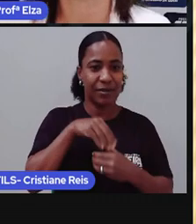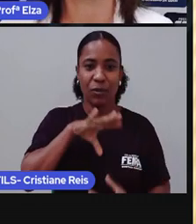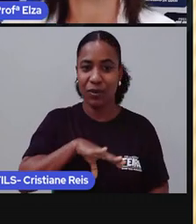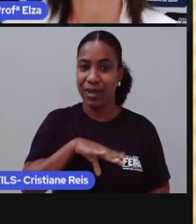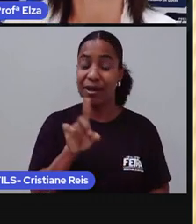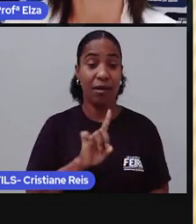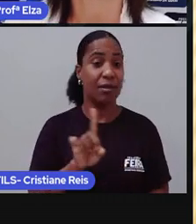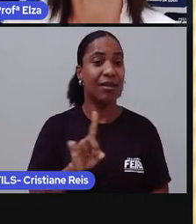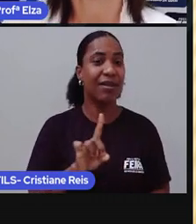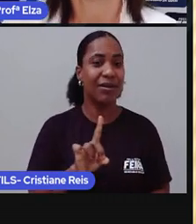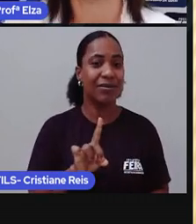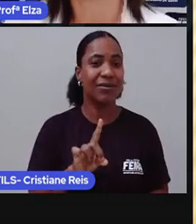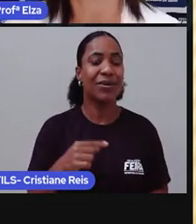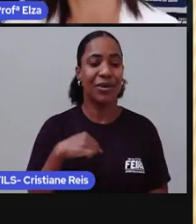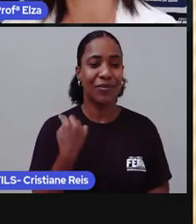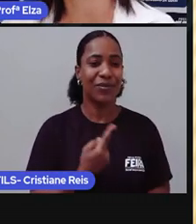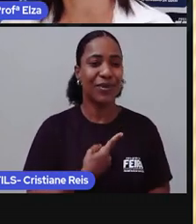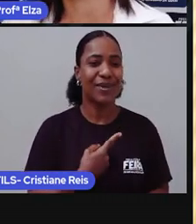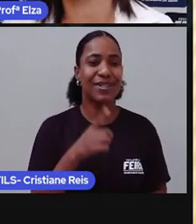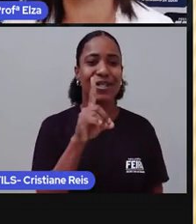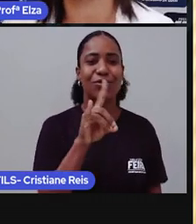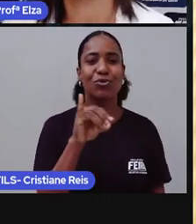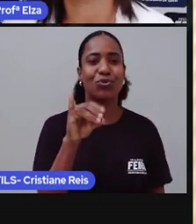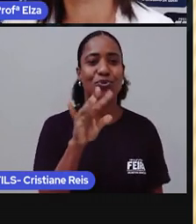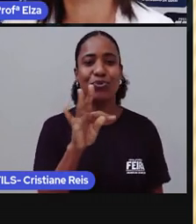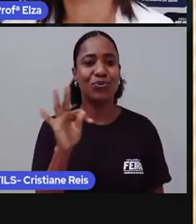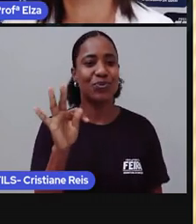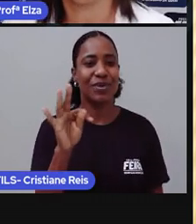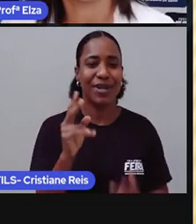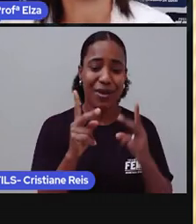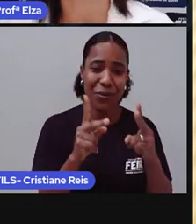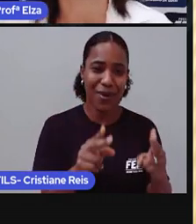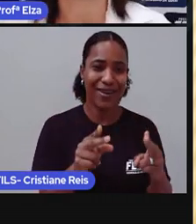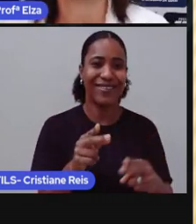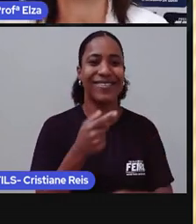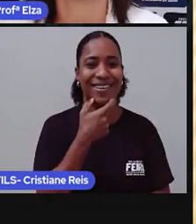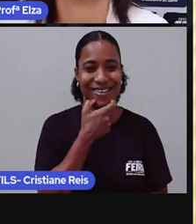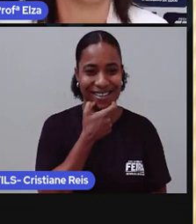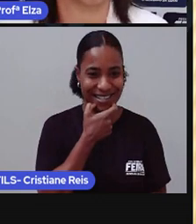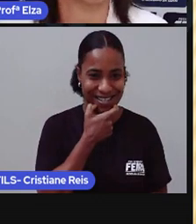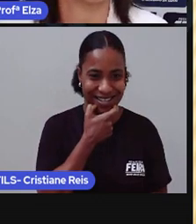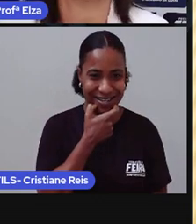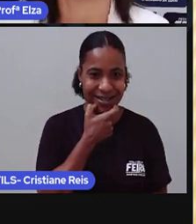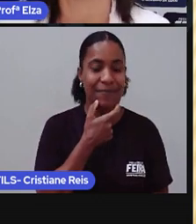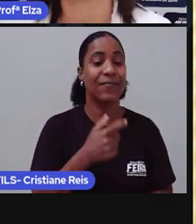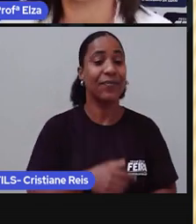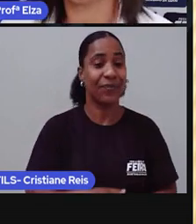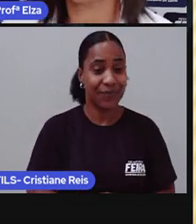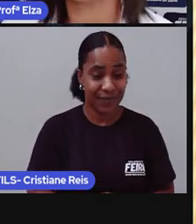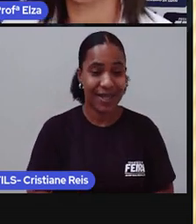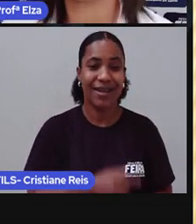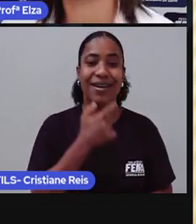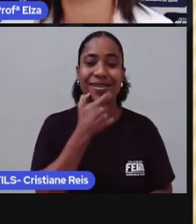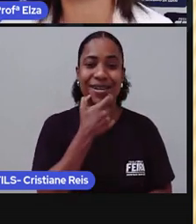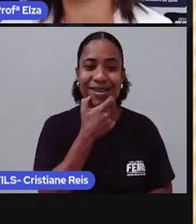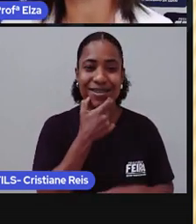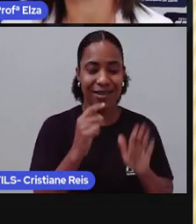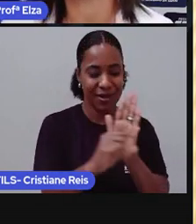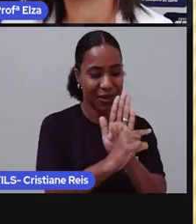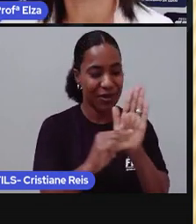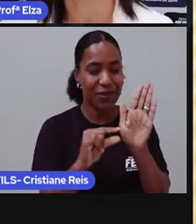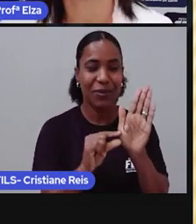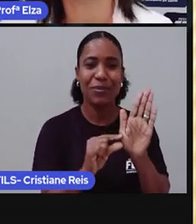da mesma maneira como o falante nativo. A presença do inglês nos rótulos e